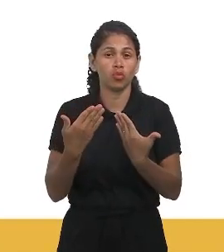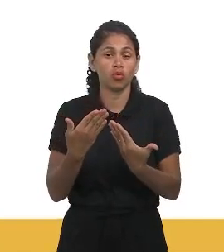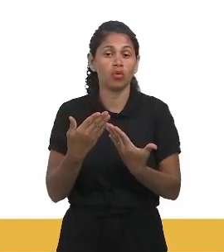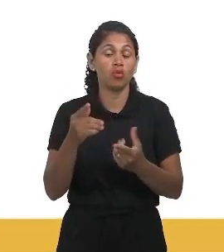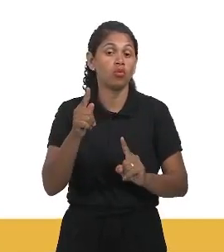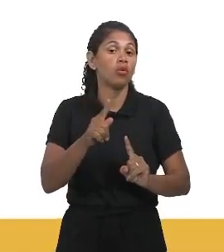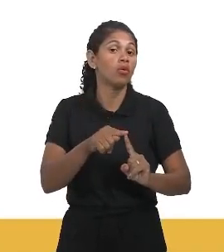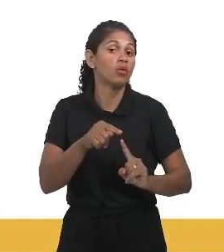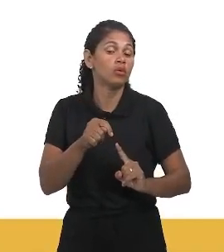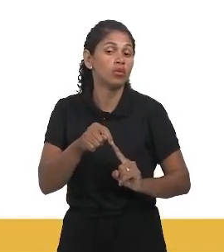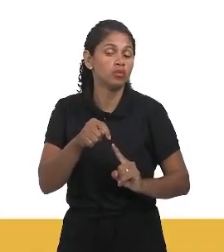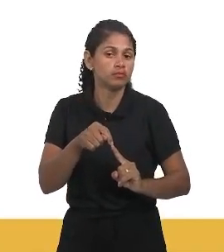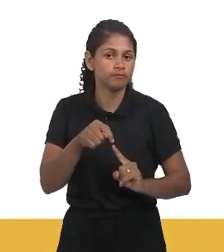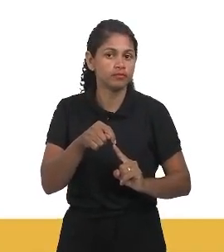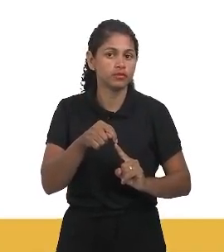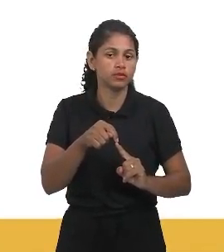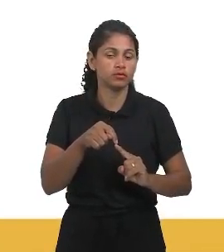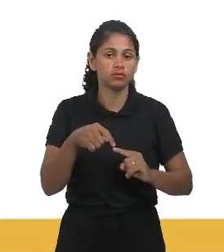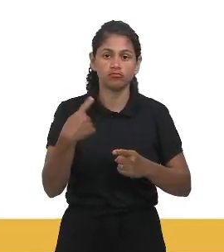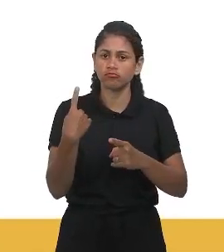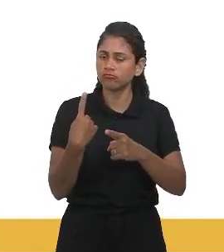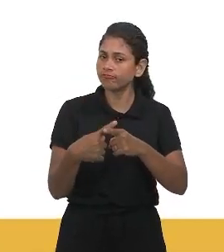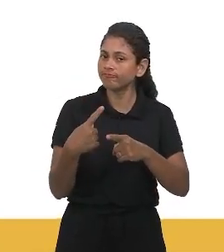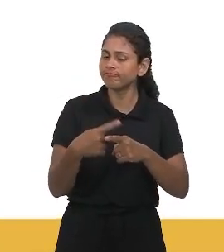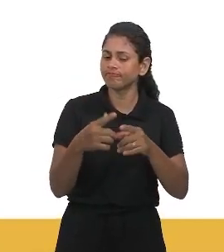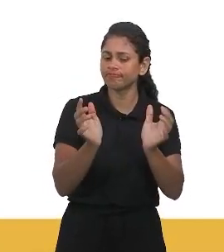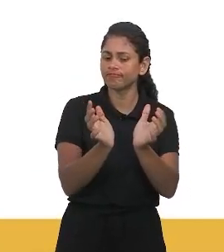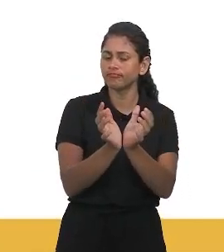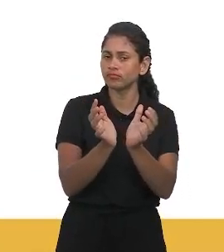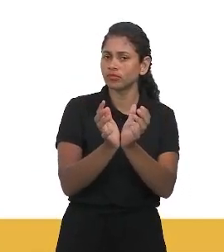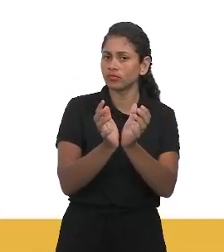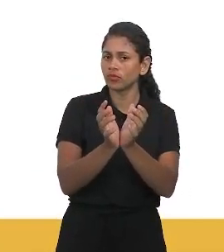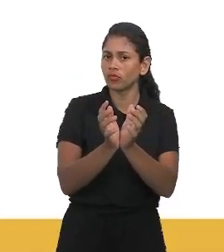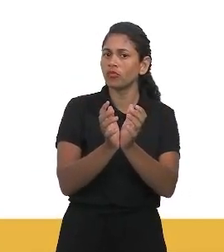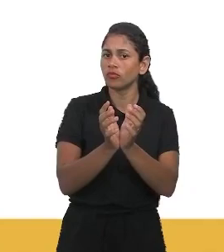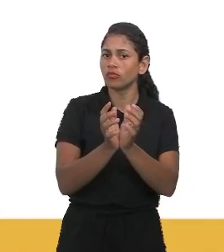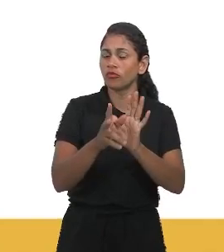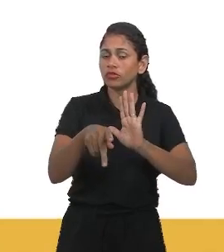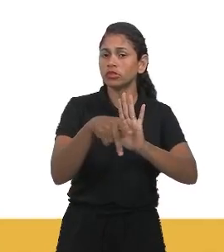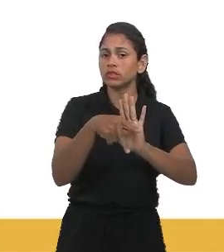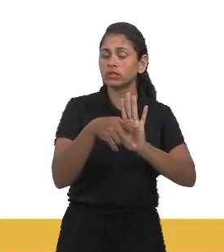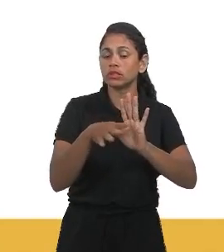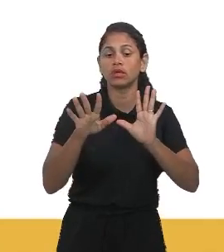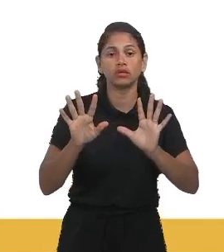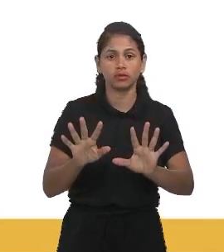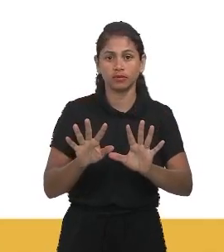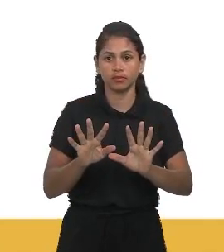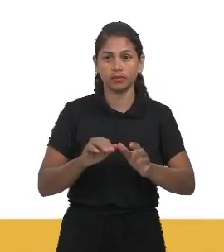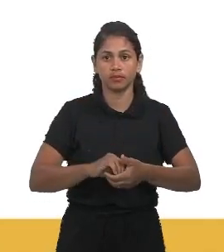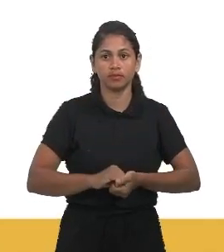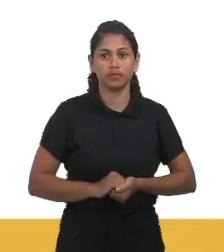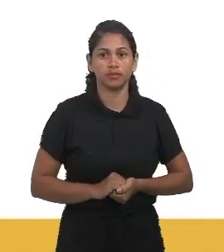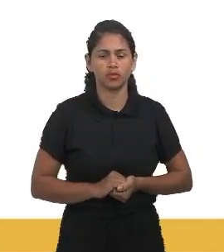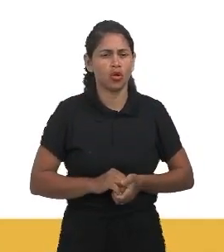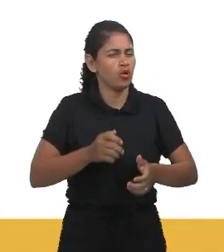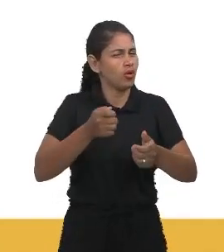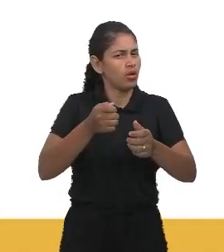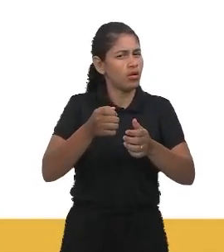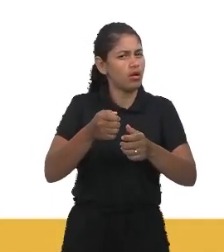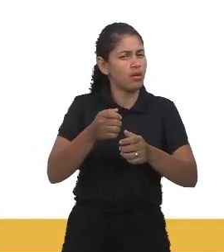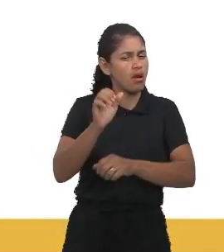militar tratou os sindicatos de forma ambígua? Veja bem, para controlar as tensões políticas,